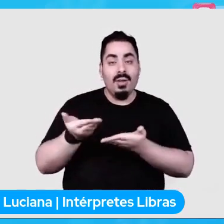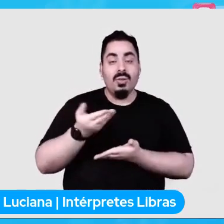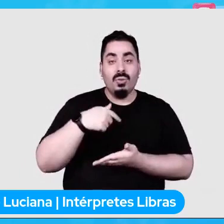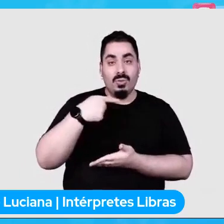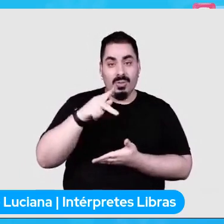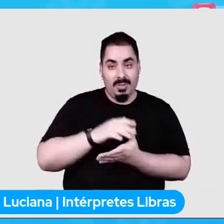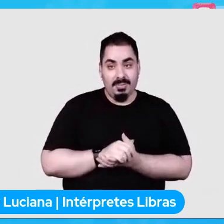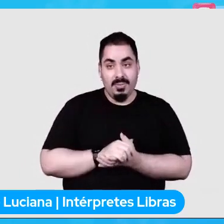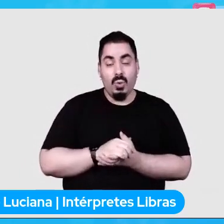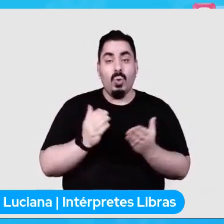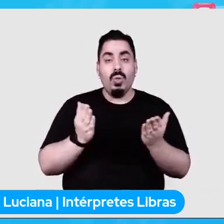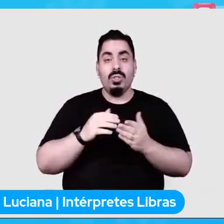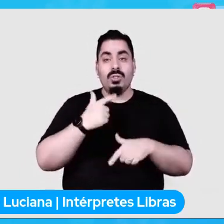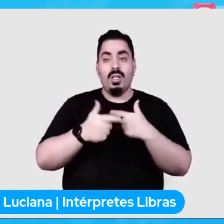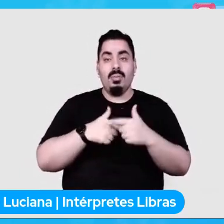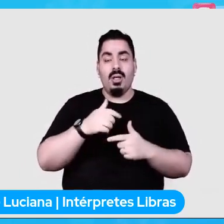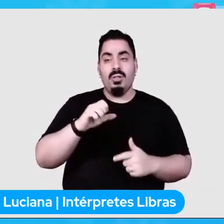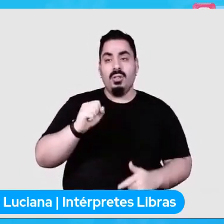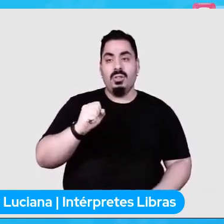Sprite Pie